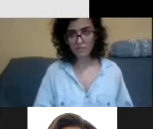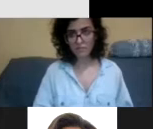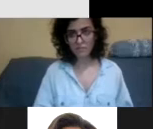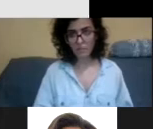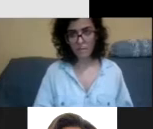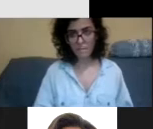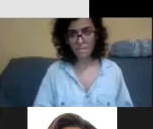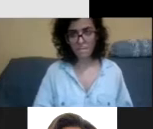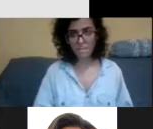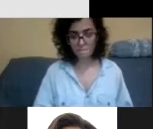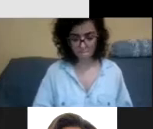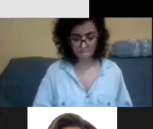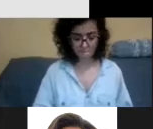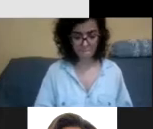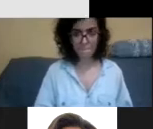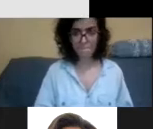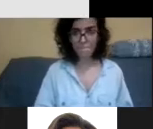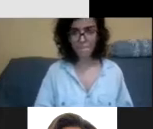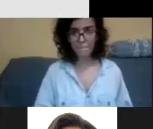Espera aí, não estou conseguindo ir, gente.